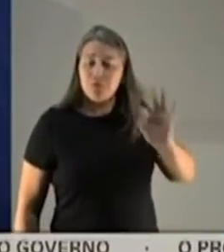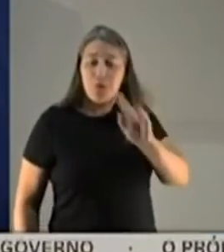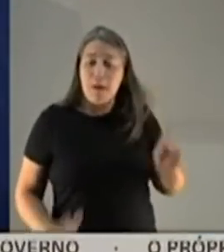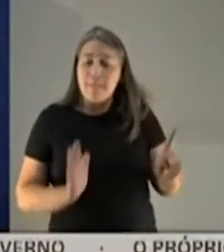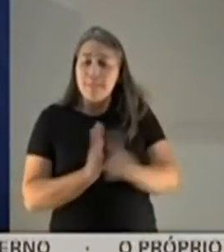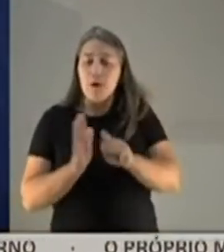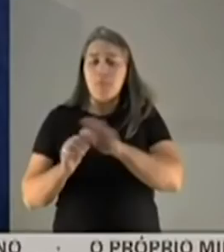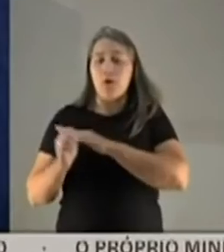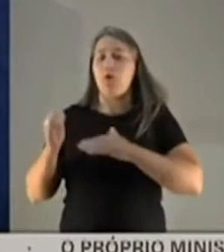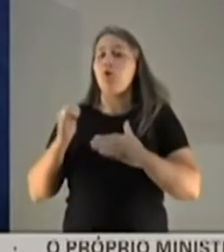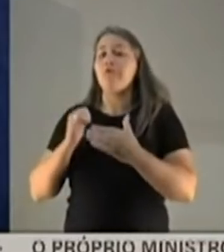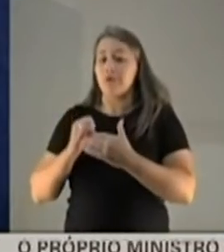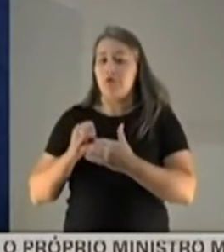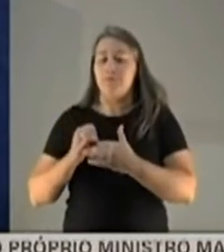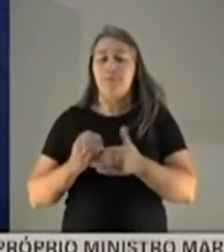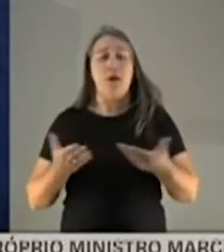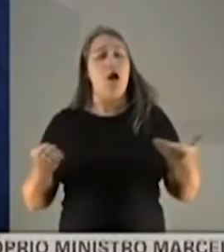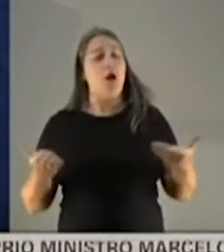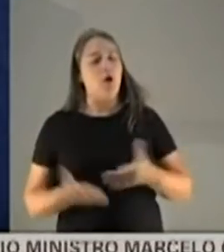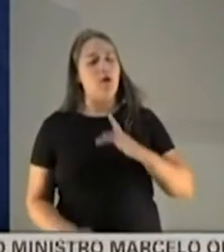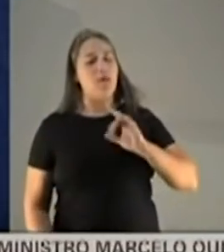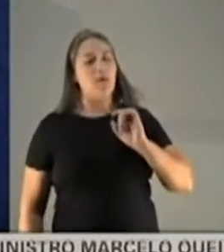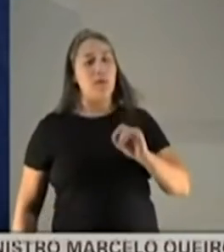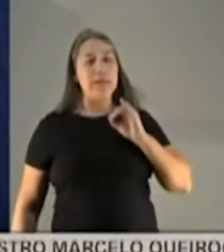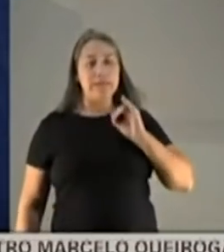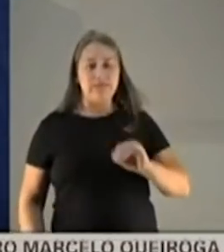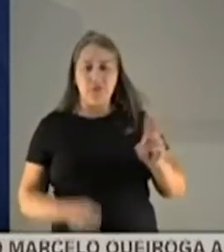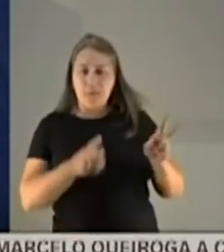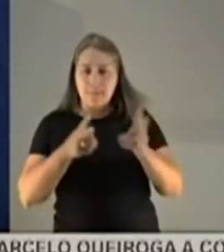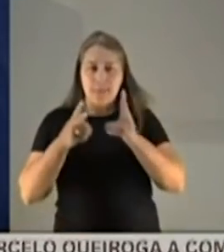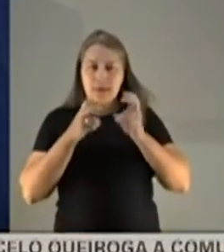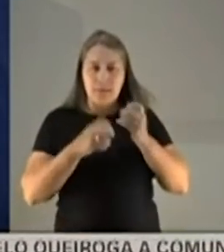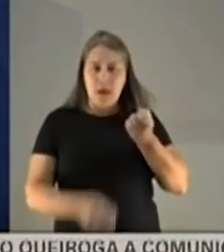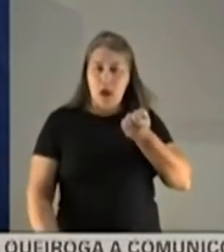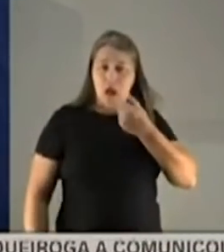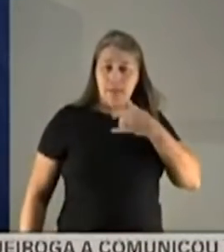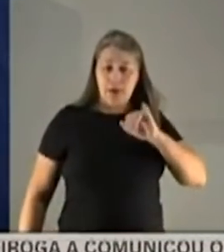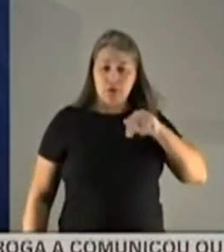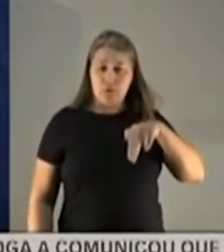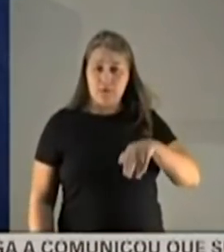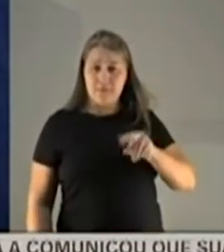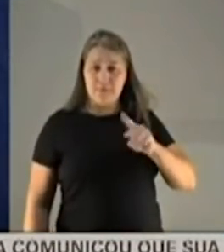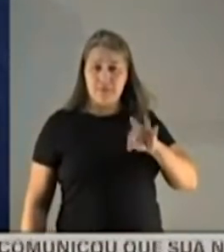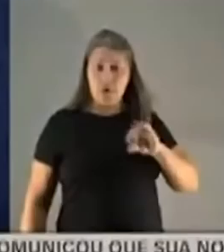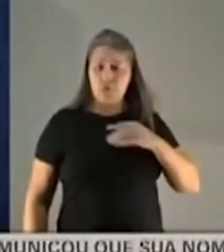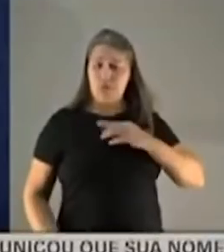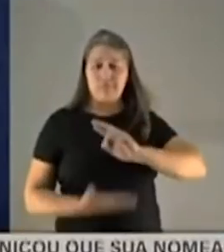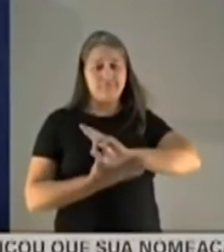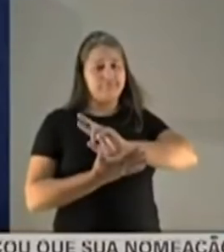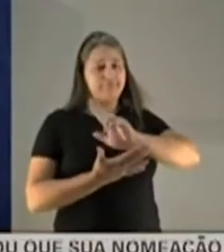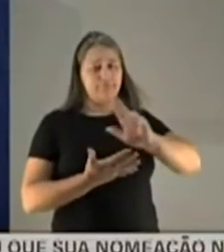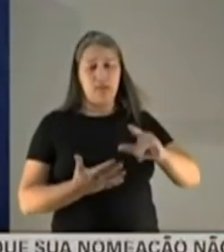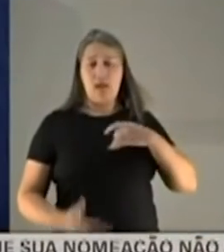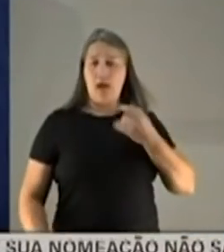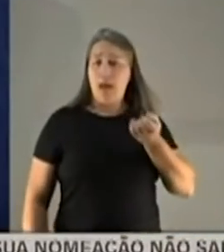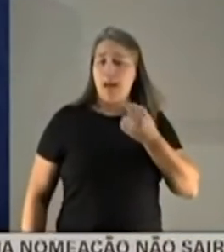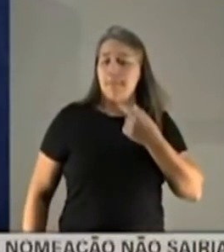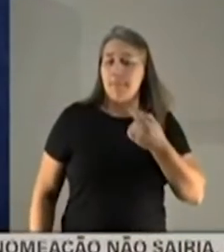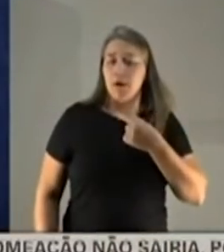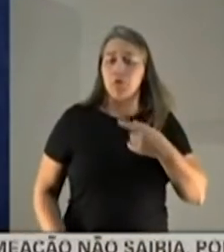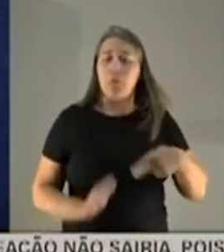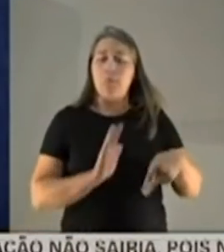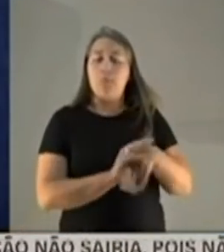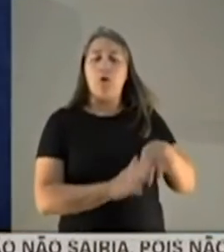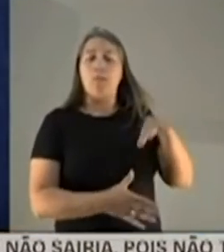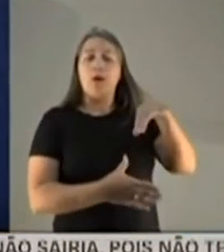da COVID propriamente dita. Agora, existem, se a gente for olhar para os antivirais in vitro, existe muita coisa. Existem medicações antivirais para